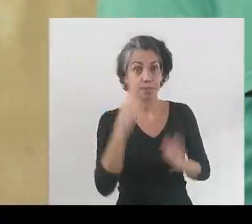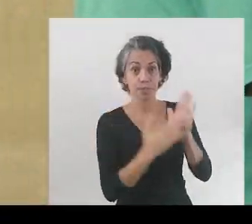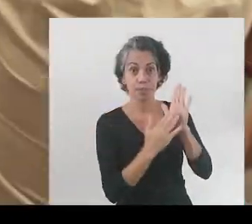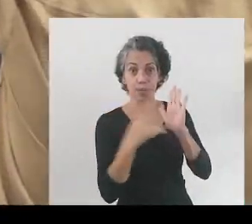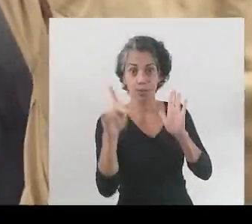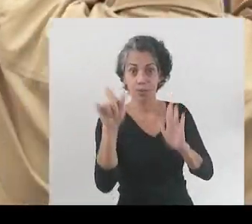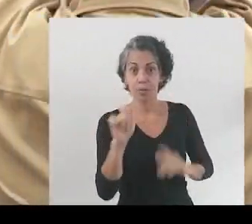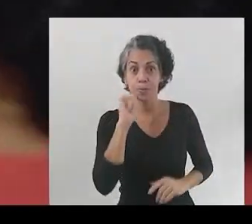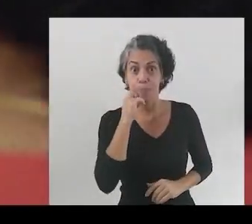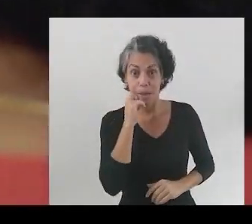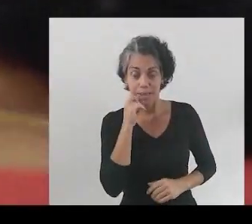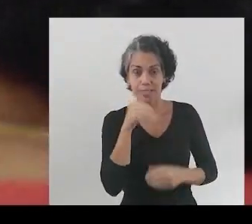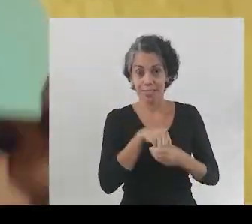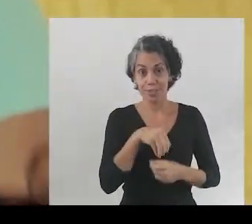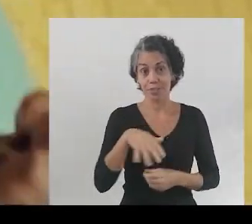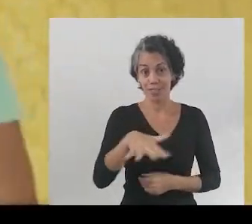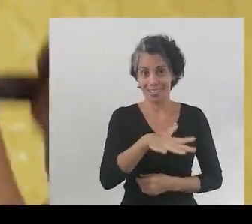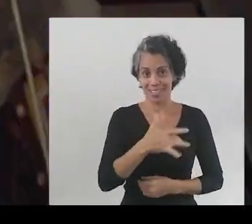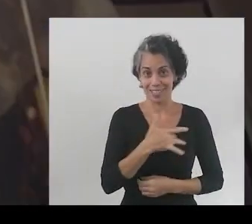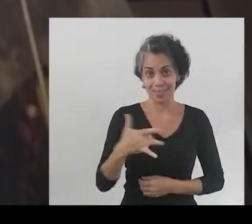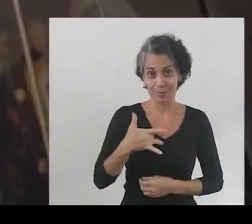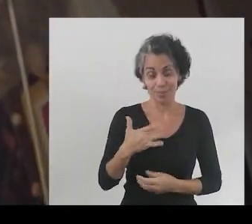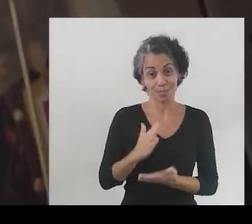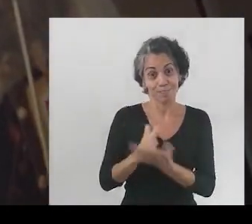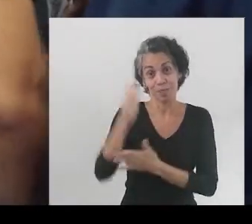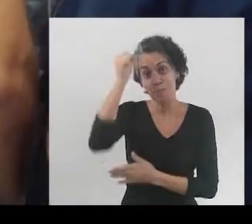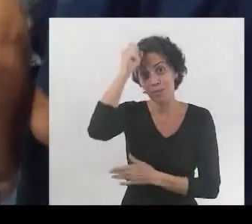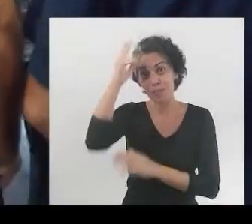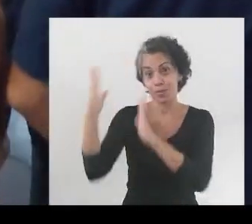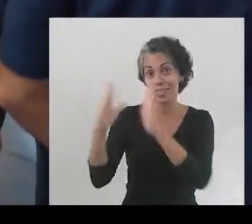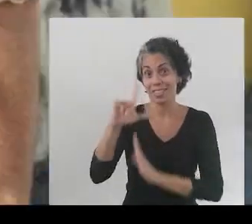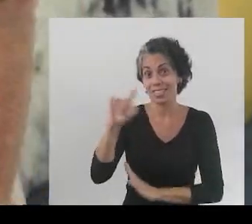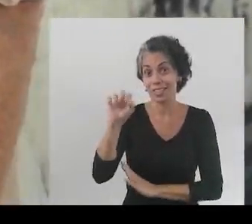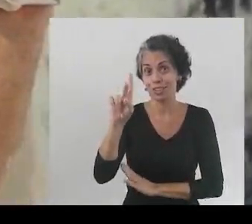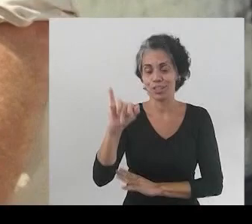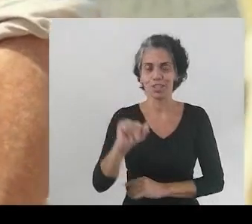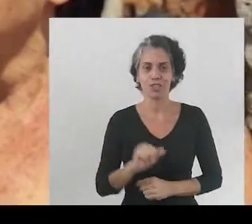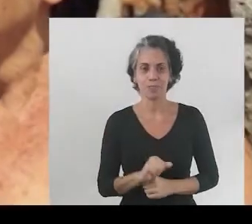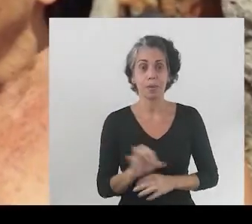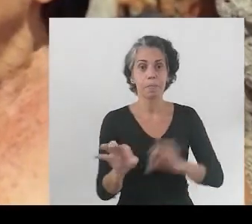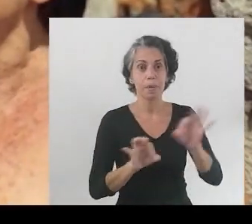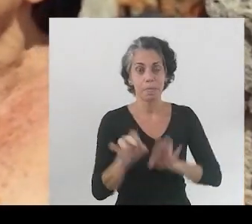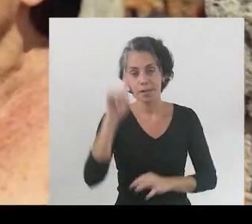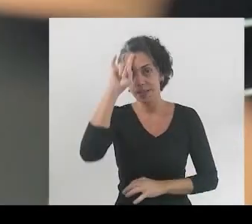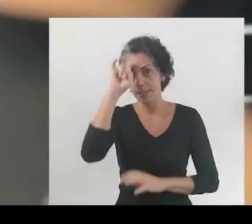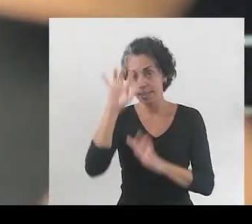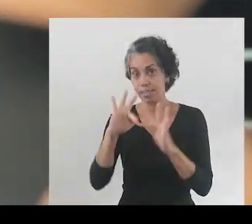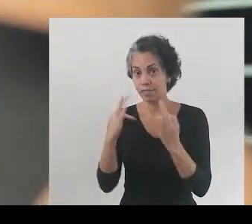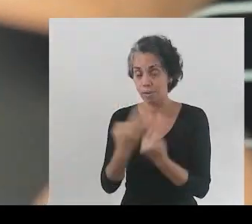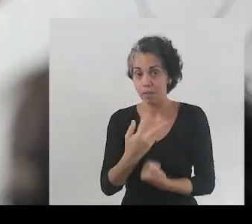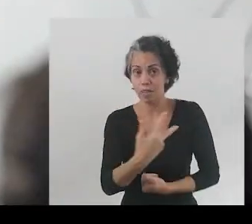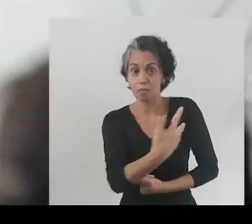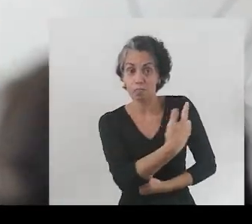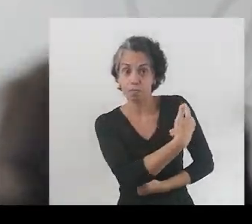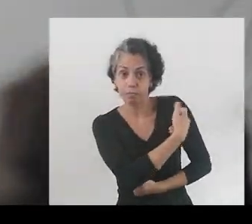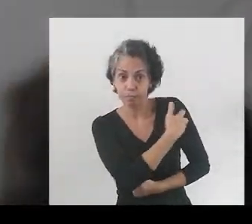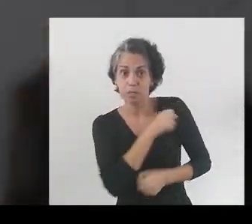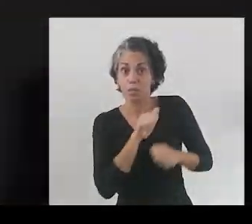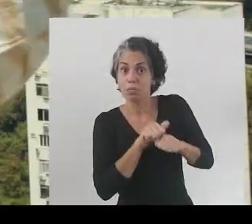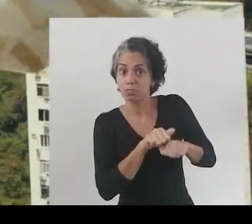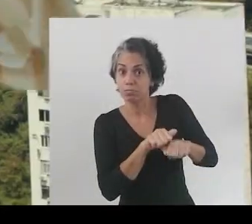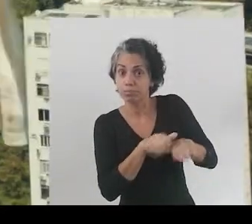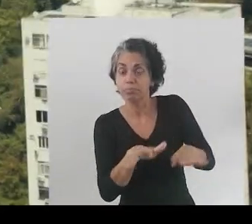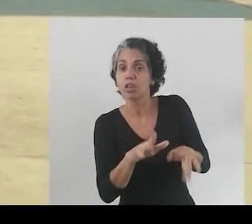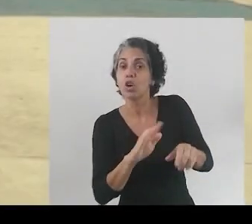Vem, vem, vem com o Eduardo Paes. É um bom gestor, sabe trabalhar. Você precisou, o Dudu tá lá.